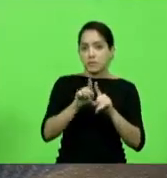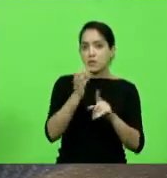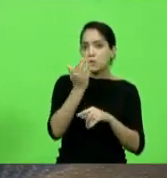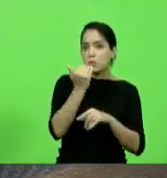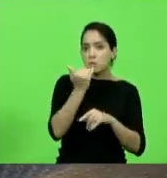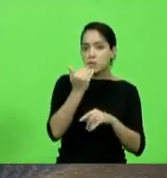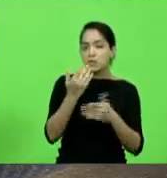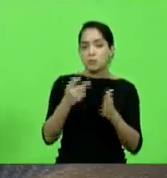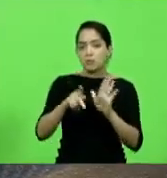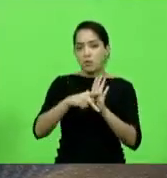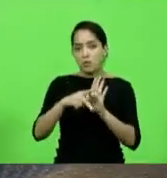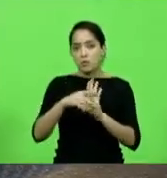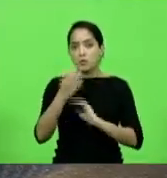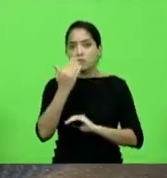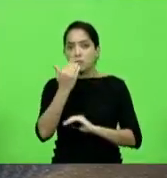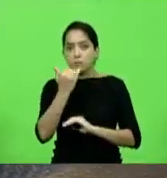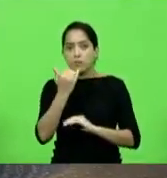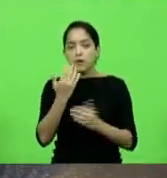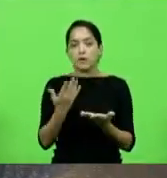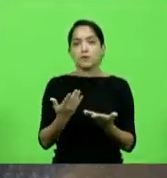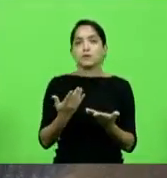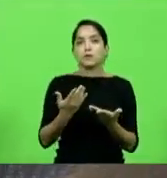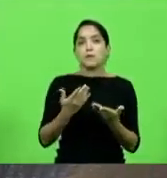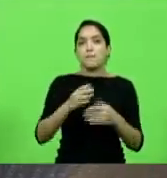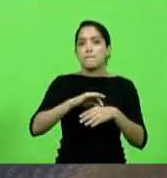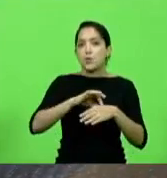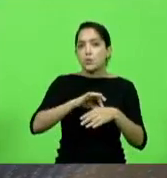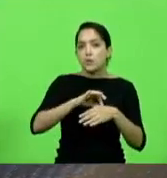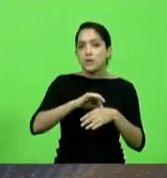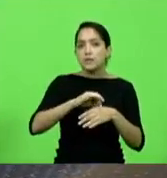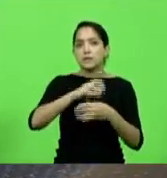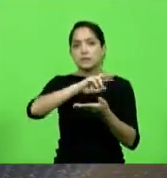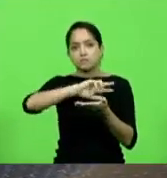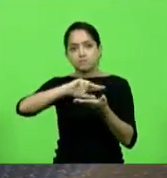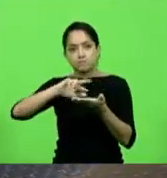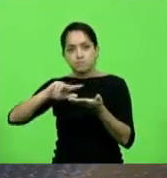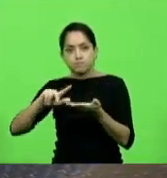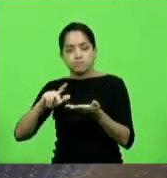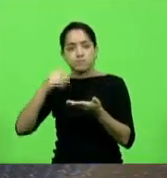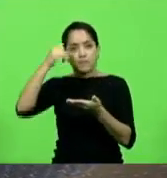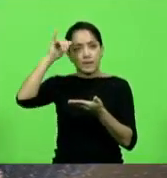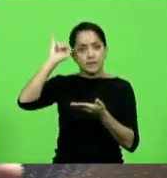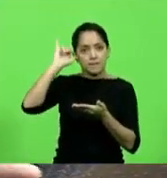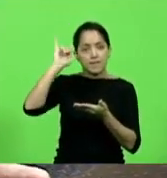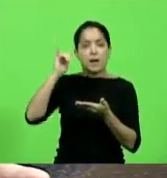seja de proteínas vegetais de proteínas animais